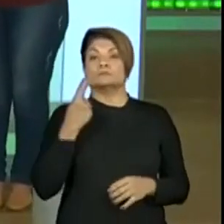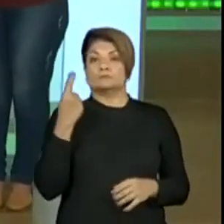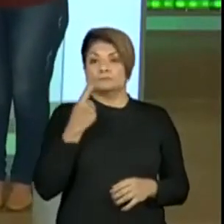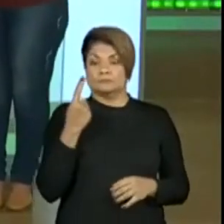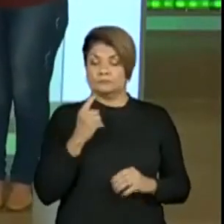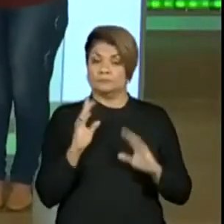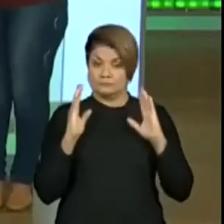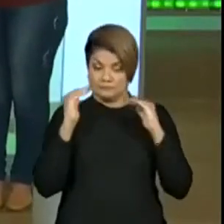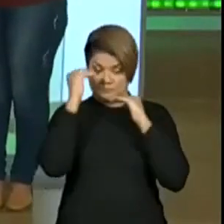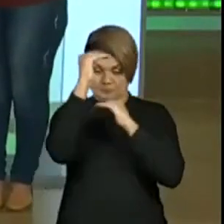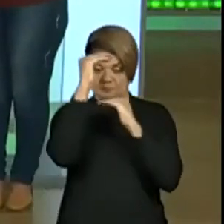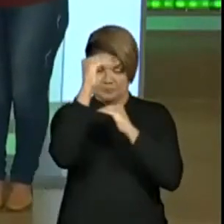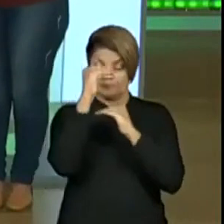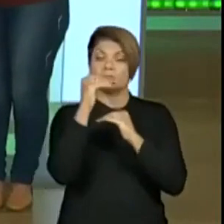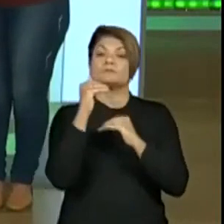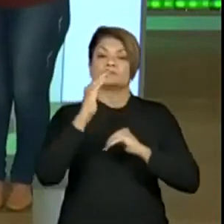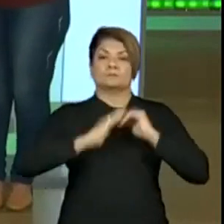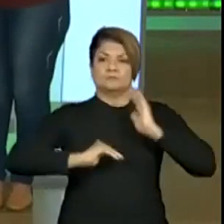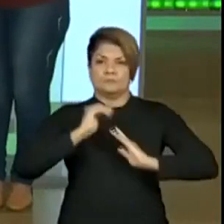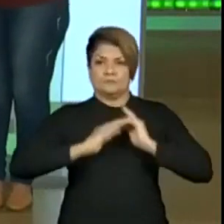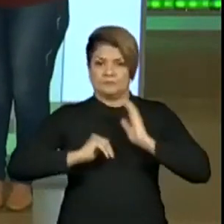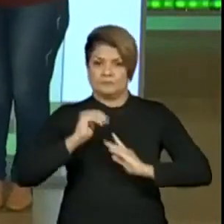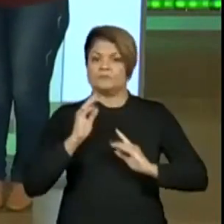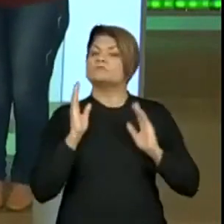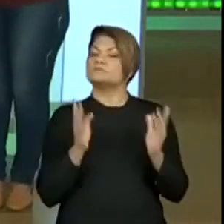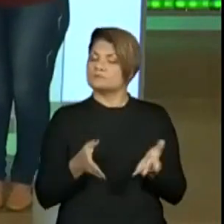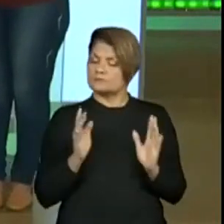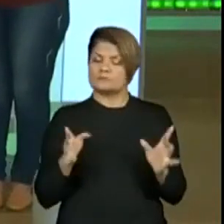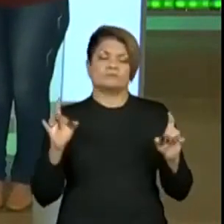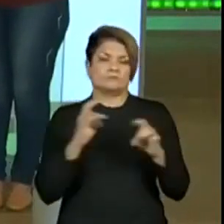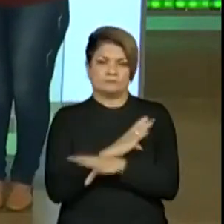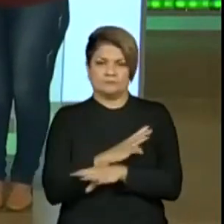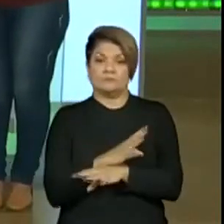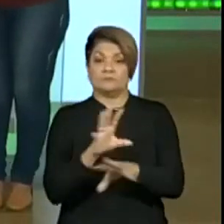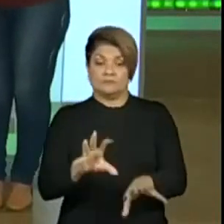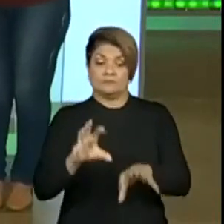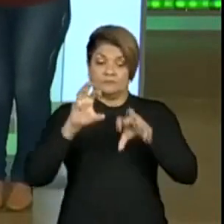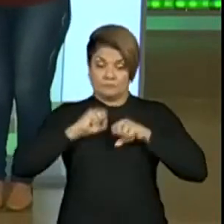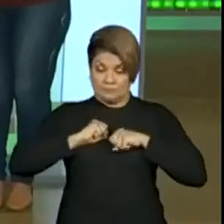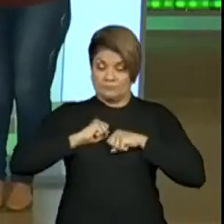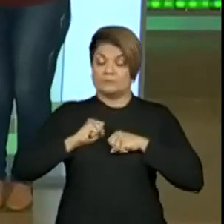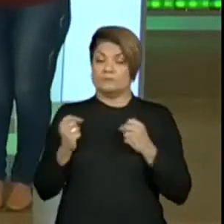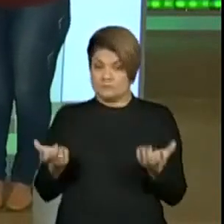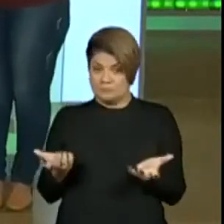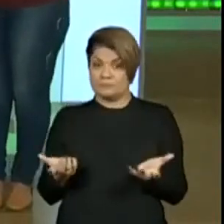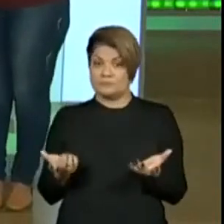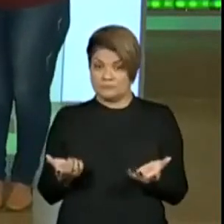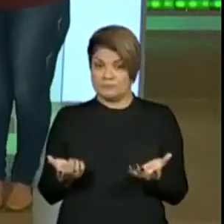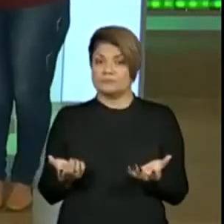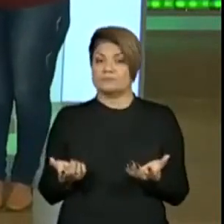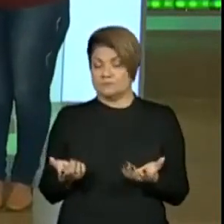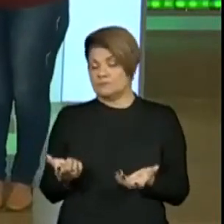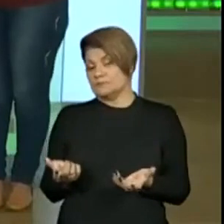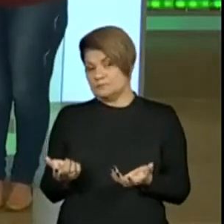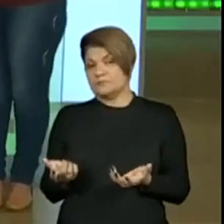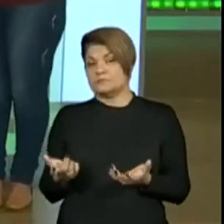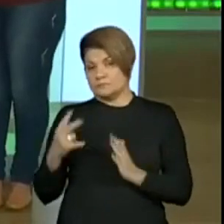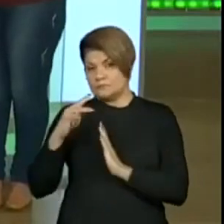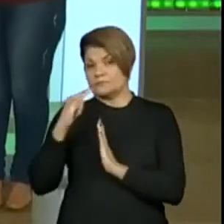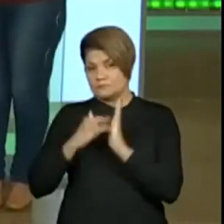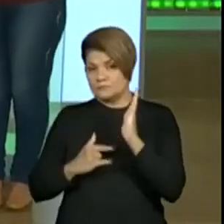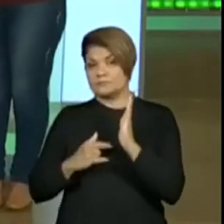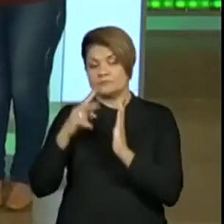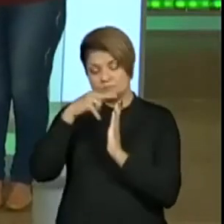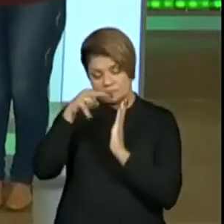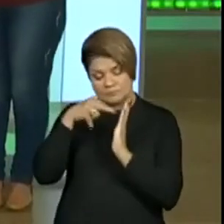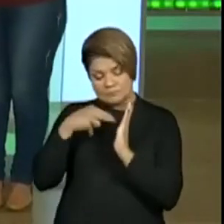quando a gente vai produzir um texto de autoria, a primeira parte é se apropriar do texto, fazendo o a gente fez aqui. Lendo para a gente conhecer o